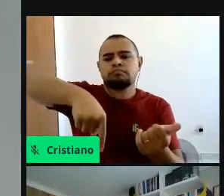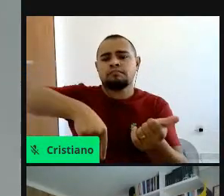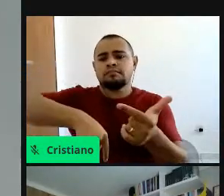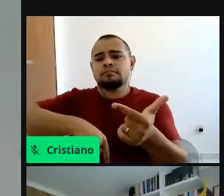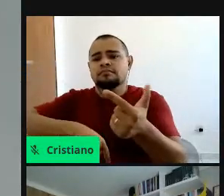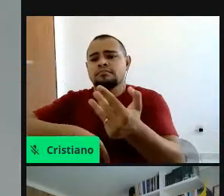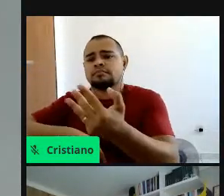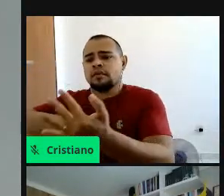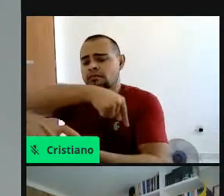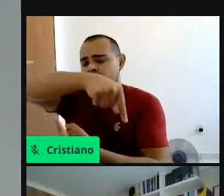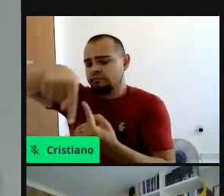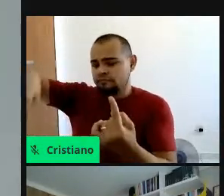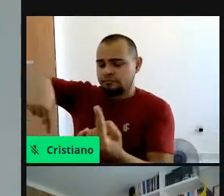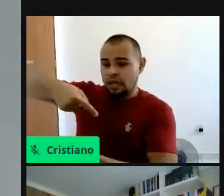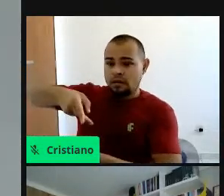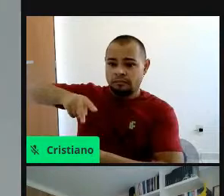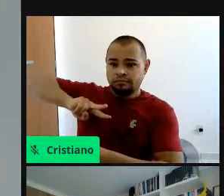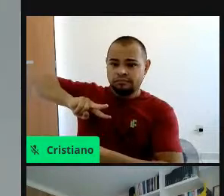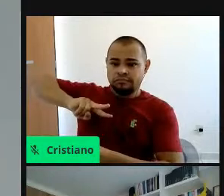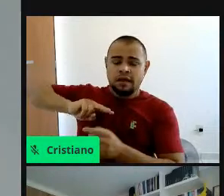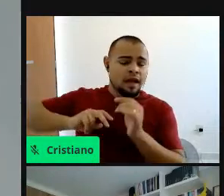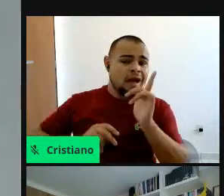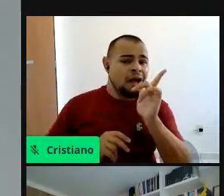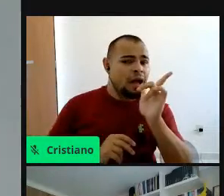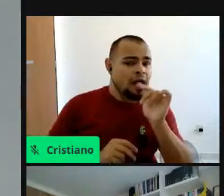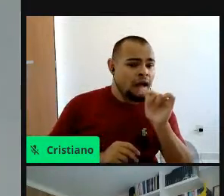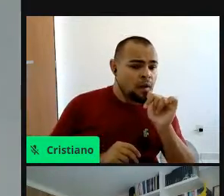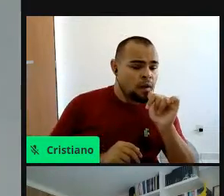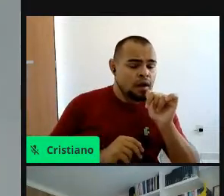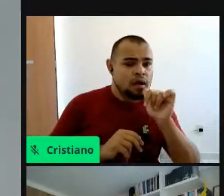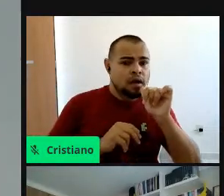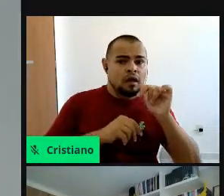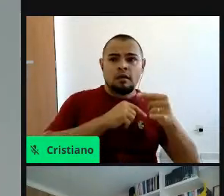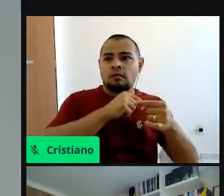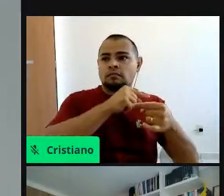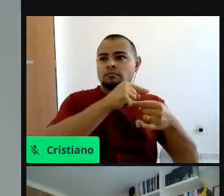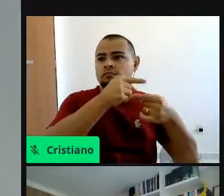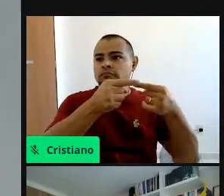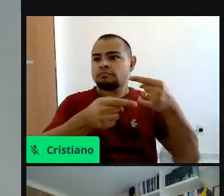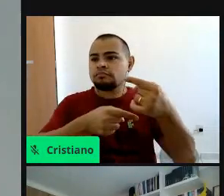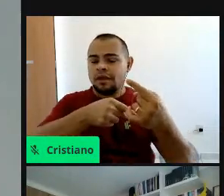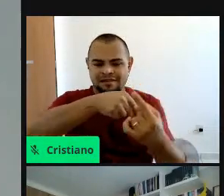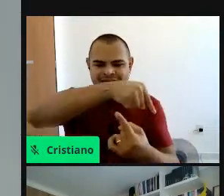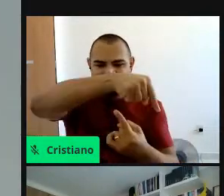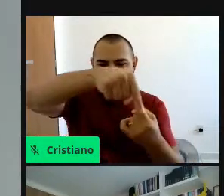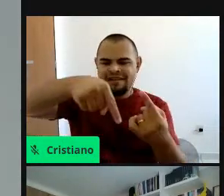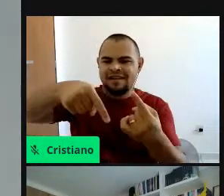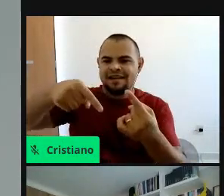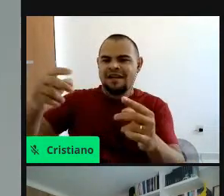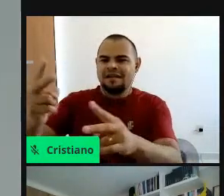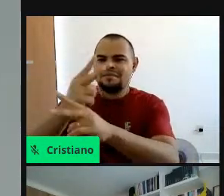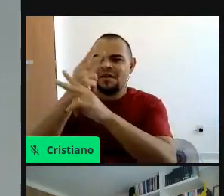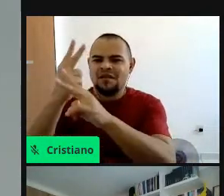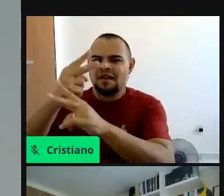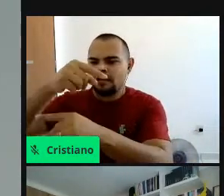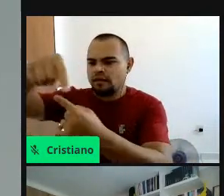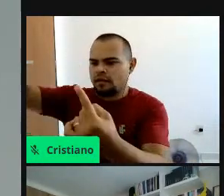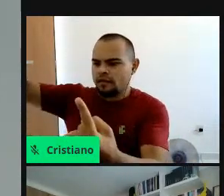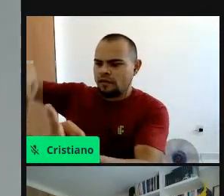biosfera, da água para o ar, para o solo, então, quando uma dessas rotas, né, uma desse ciclo,